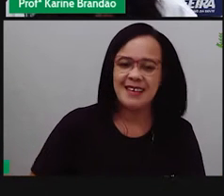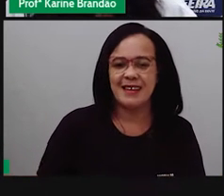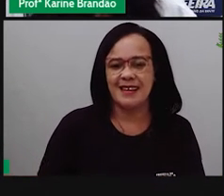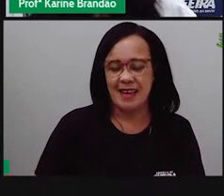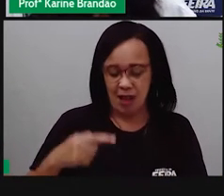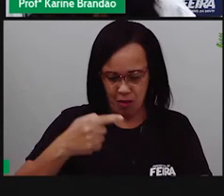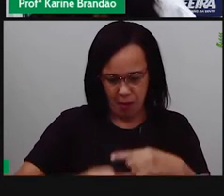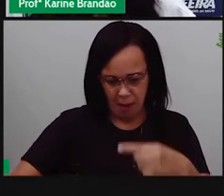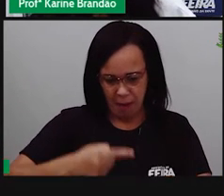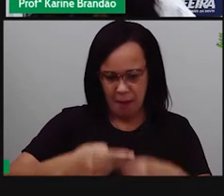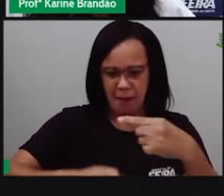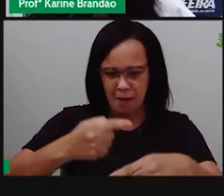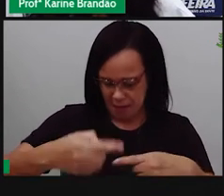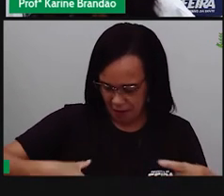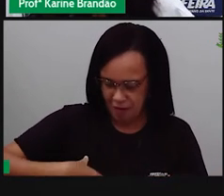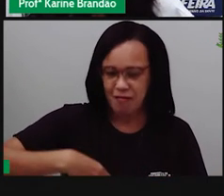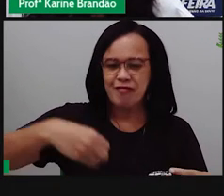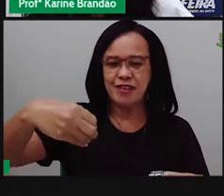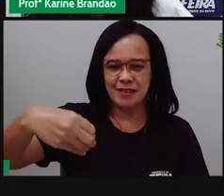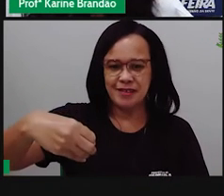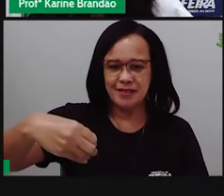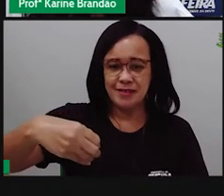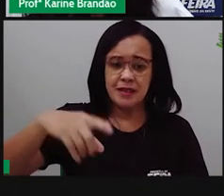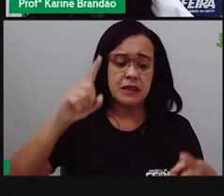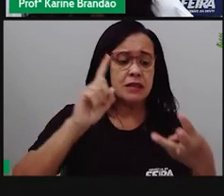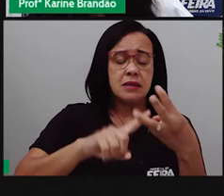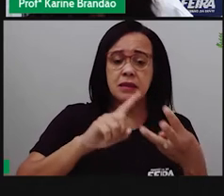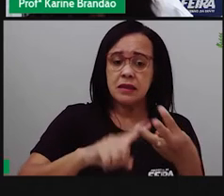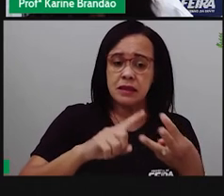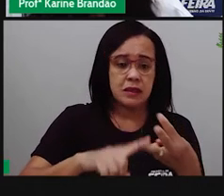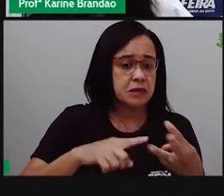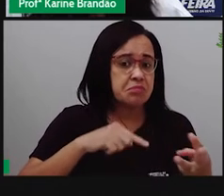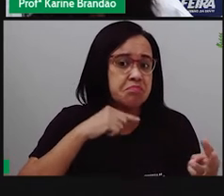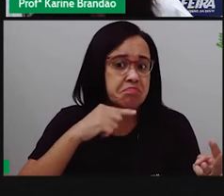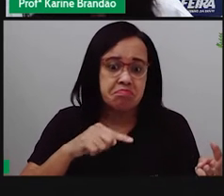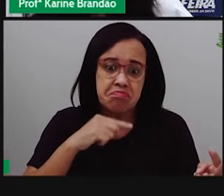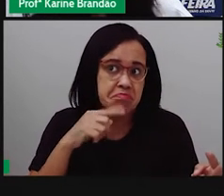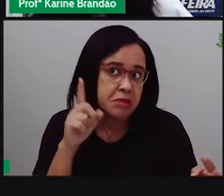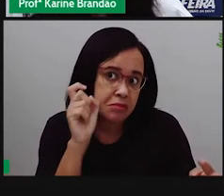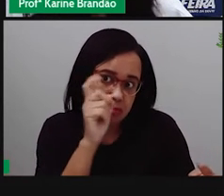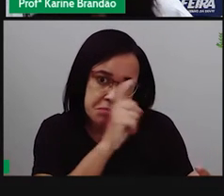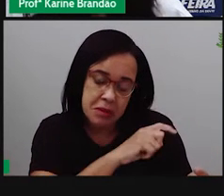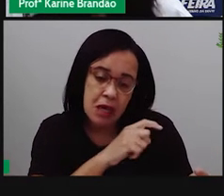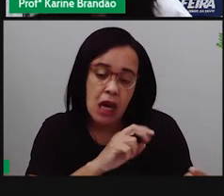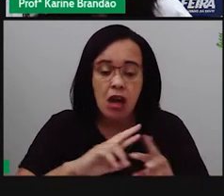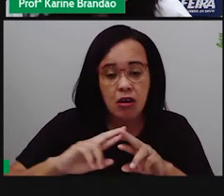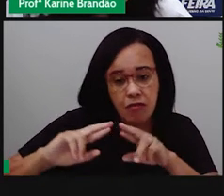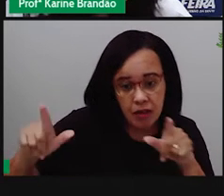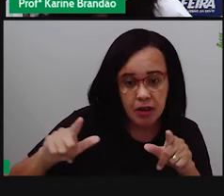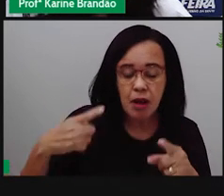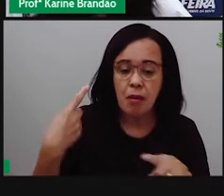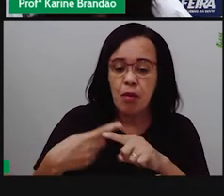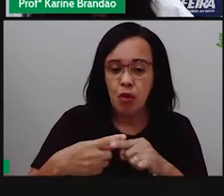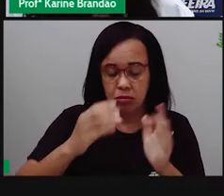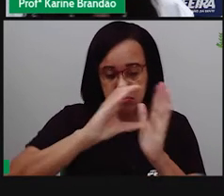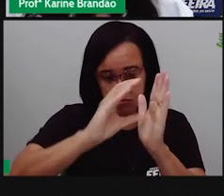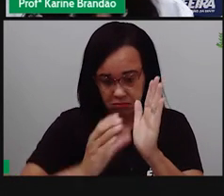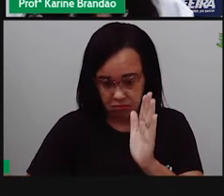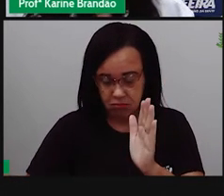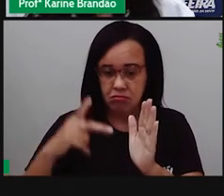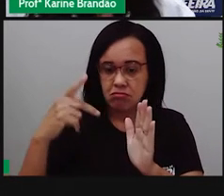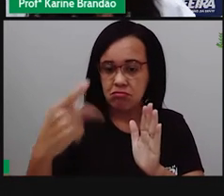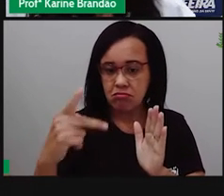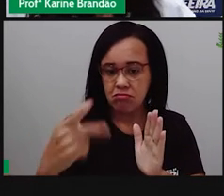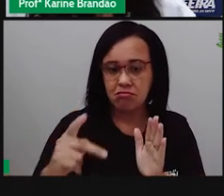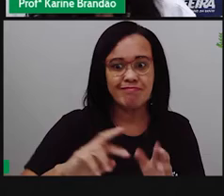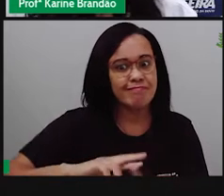E aí, então, essa terceira geração, ela é um pouco diferente, né, tem algumas características um pouco diferentes da